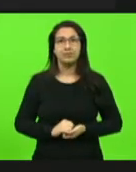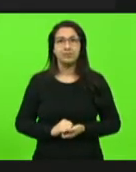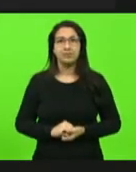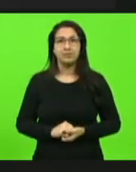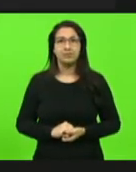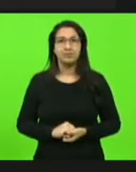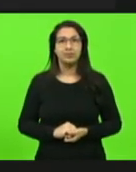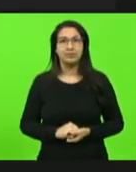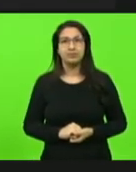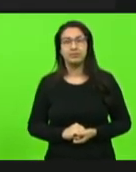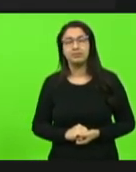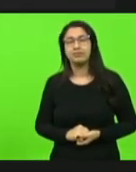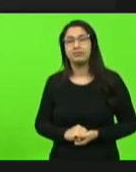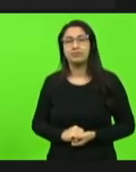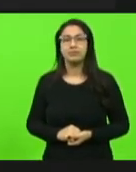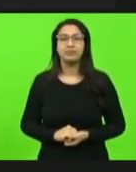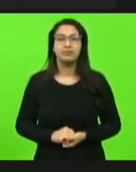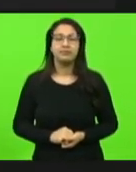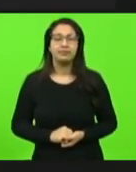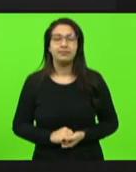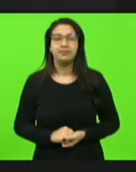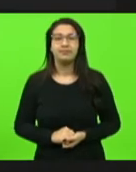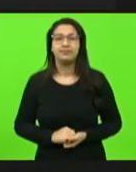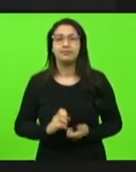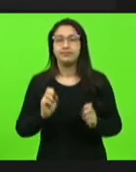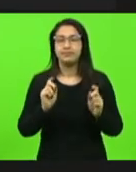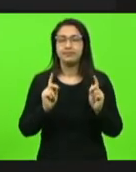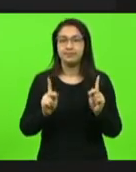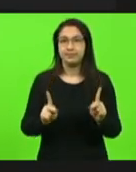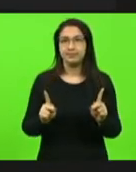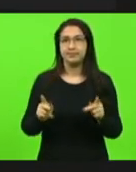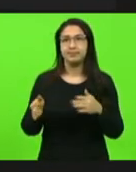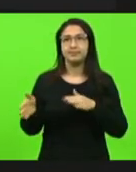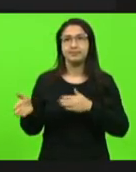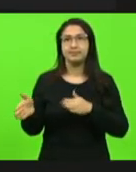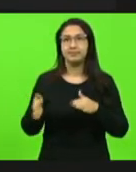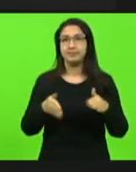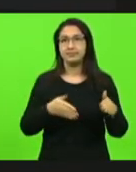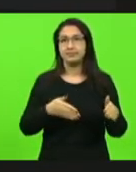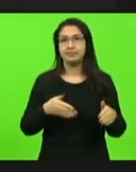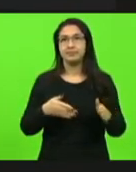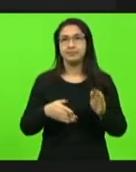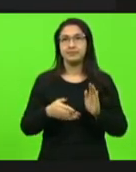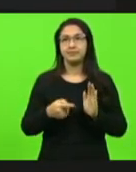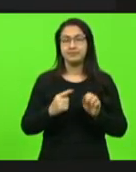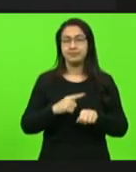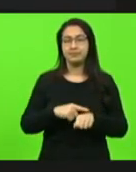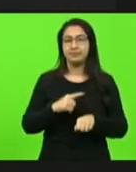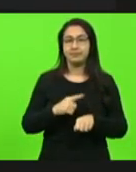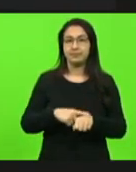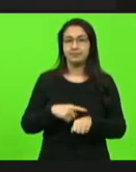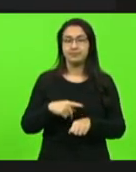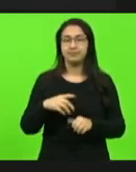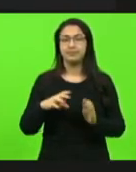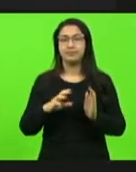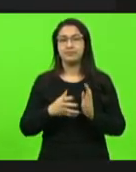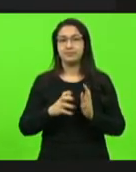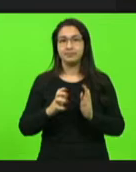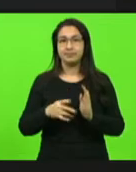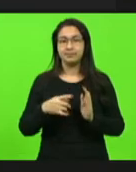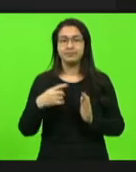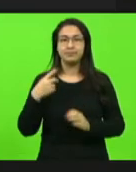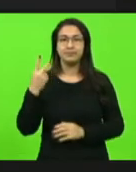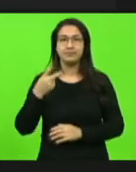Ok, deputado Sargento Lima, eu passo agora ao horário destinado aos partidos políticos, ao bloco PDT,